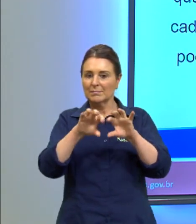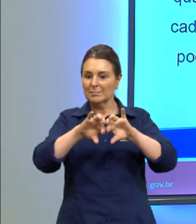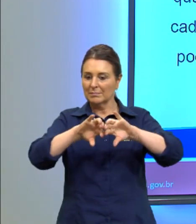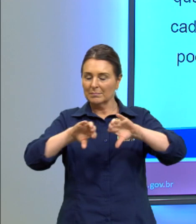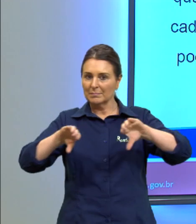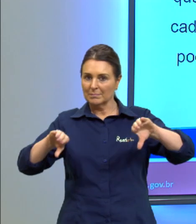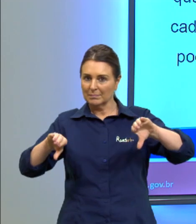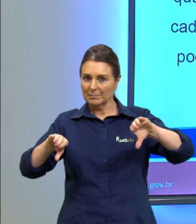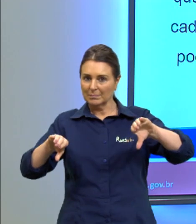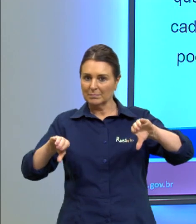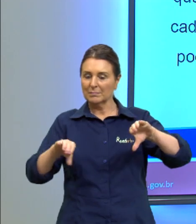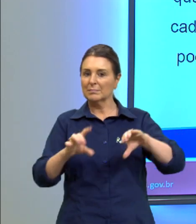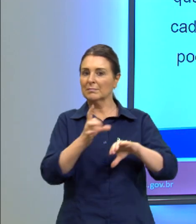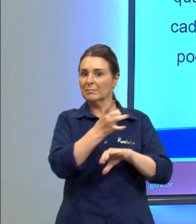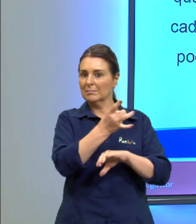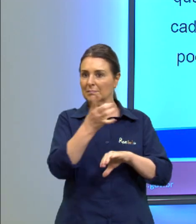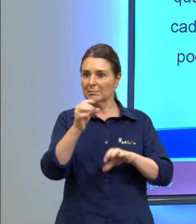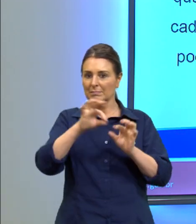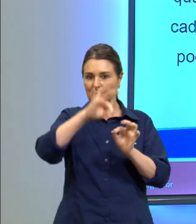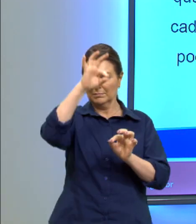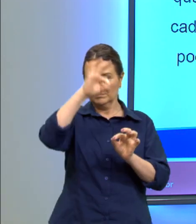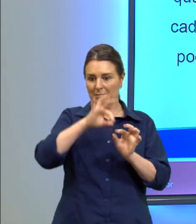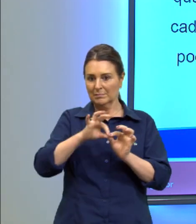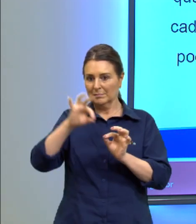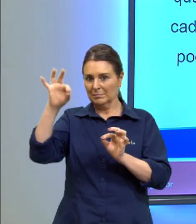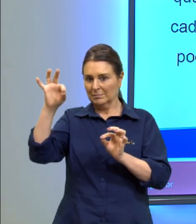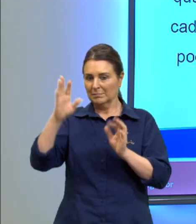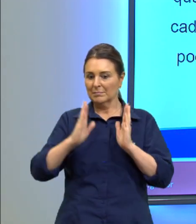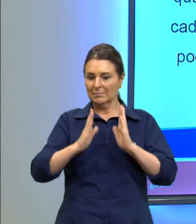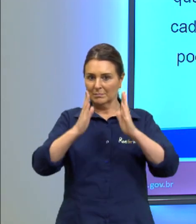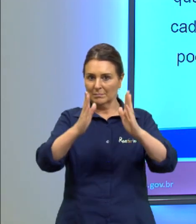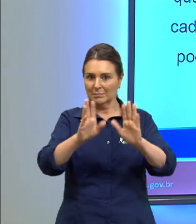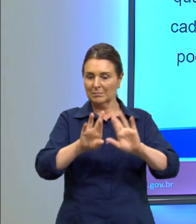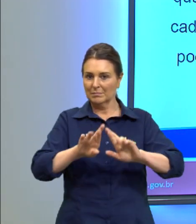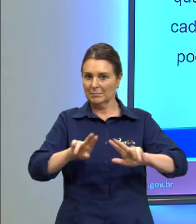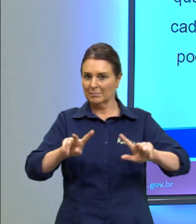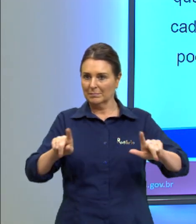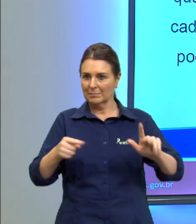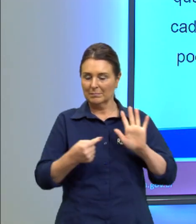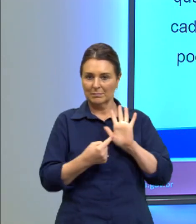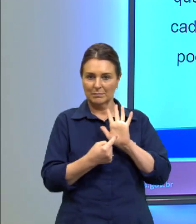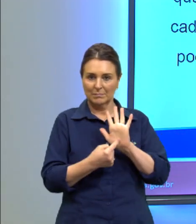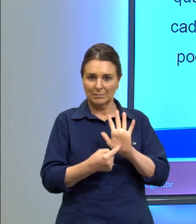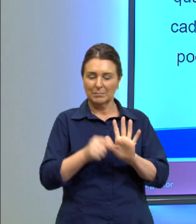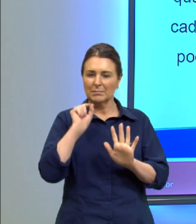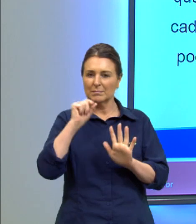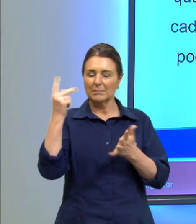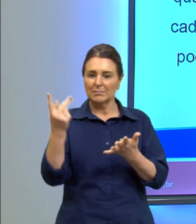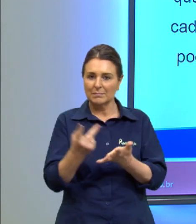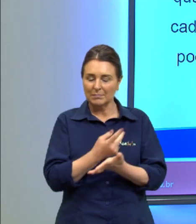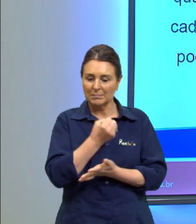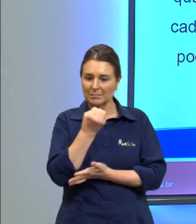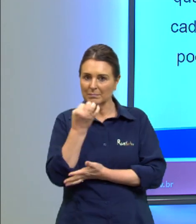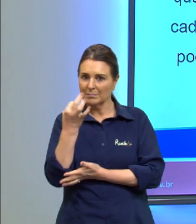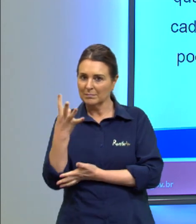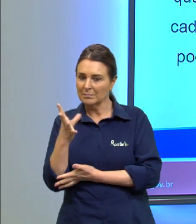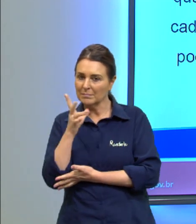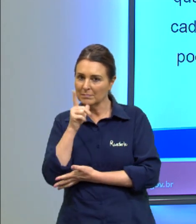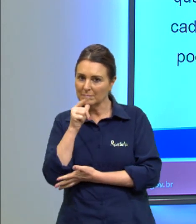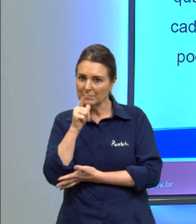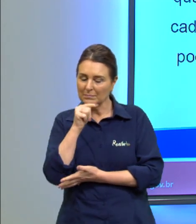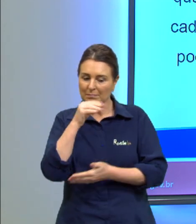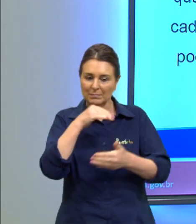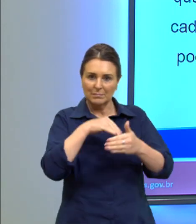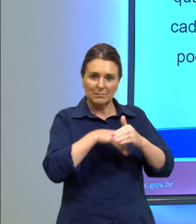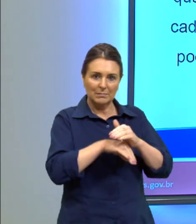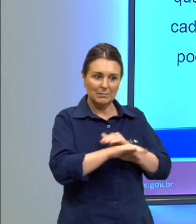então, cada uma destas linhas segue o seu percurso, indicando o que está acontecendo com a quantidade de água armazenada